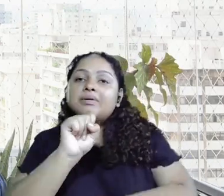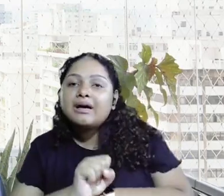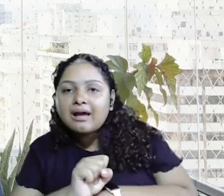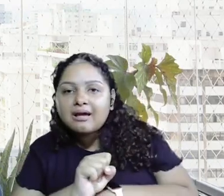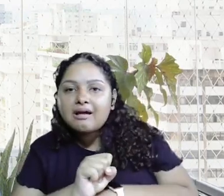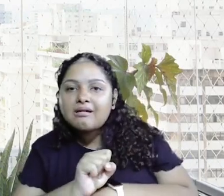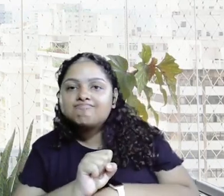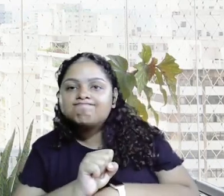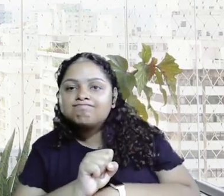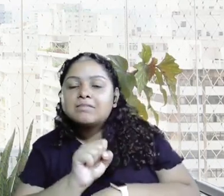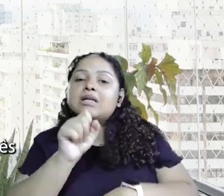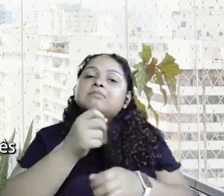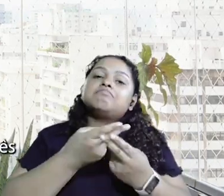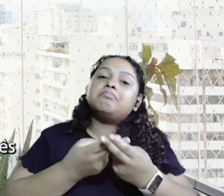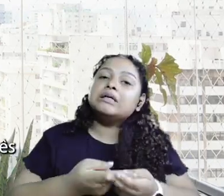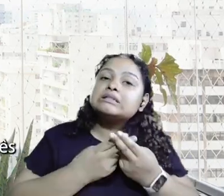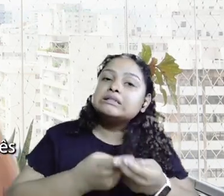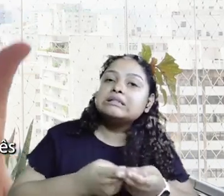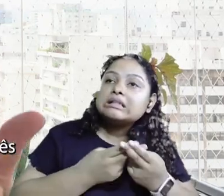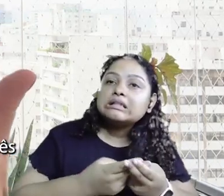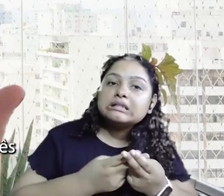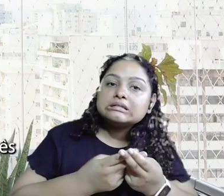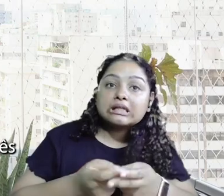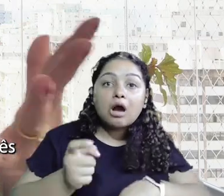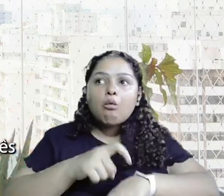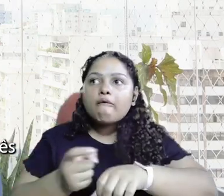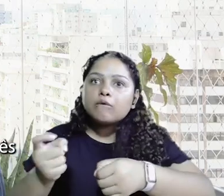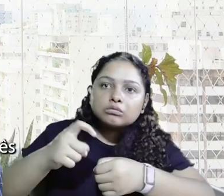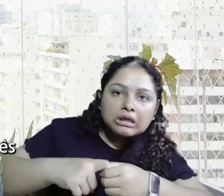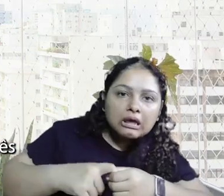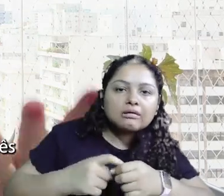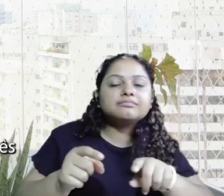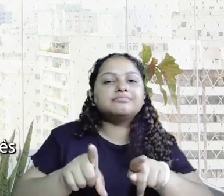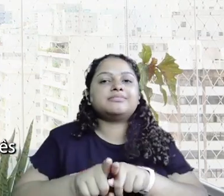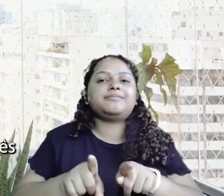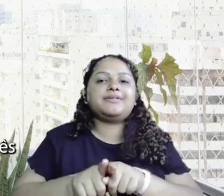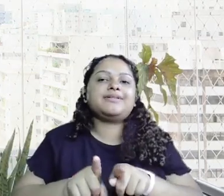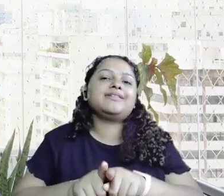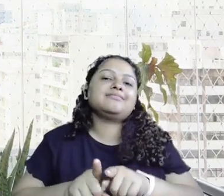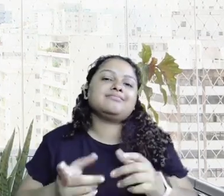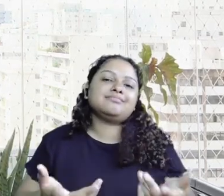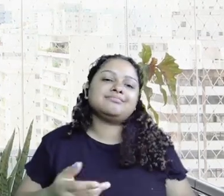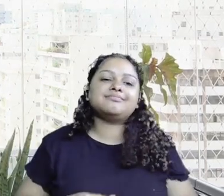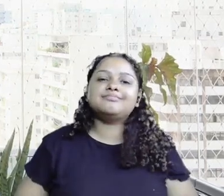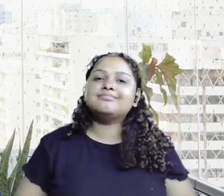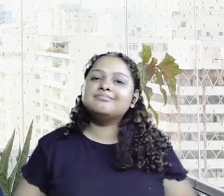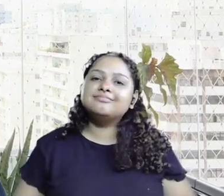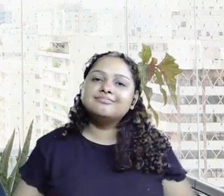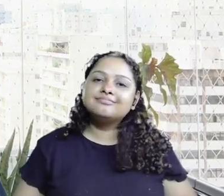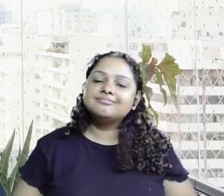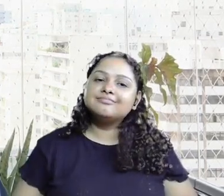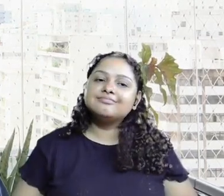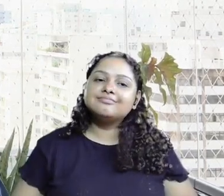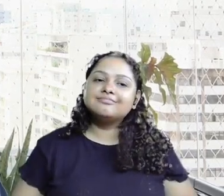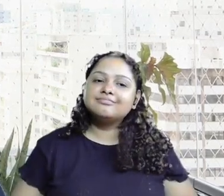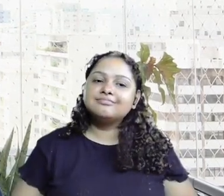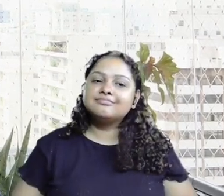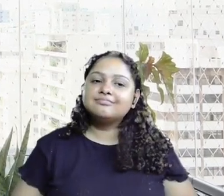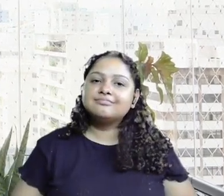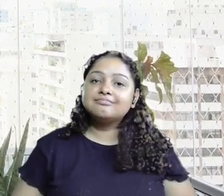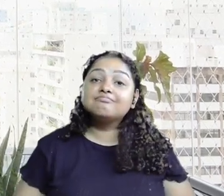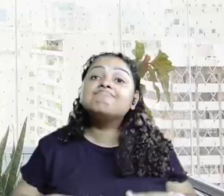e muitas horas, né? Como eu gostaria de estar aí com vocês abraçando e não foi possível, assim também é no nosso negócio.